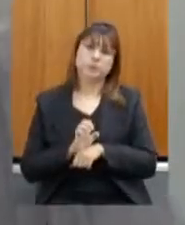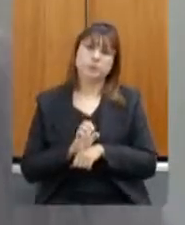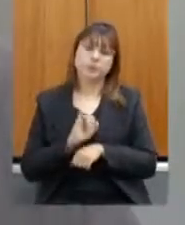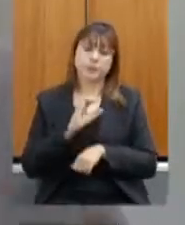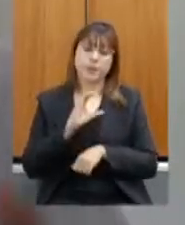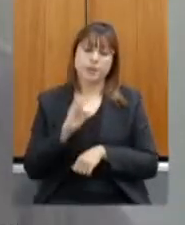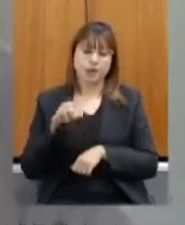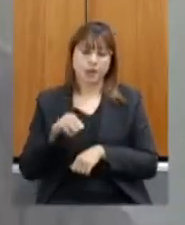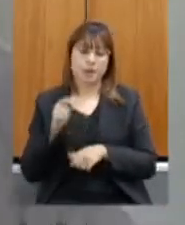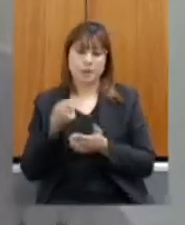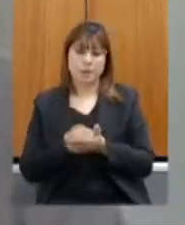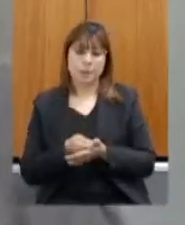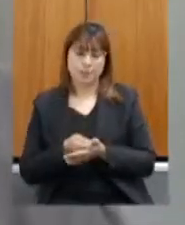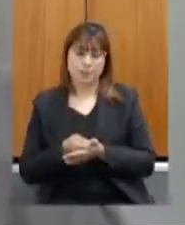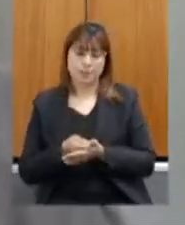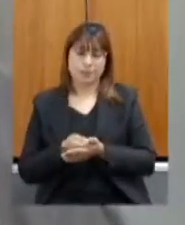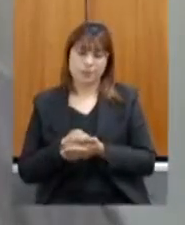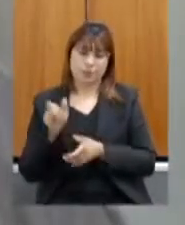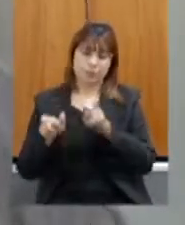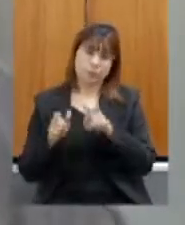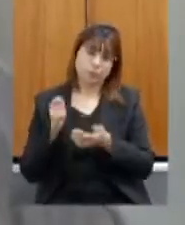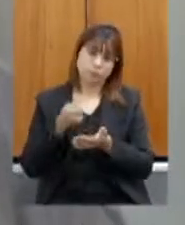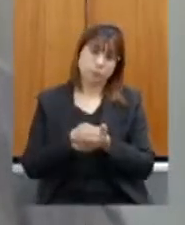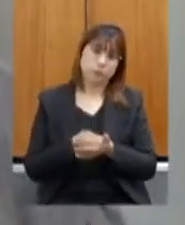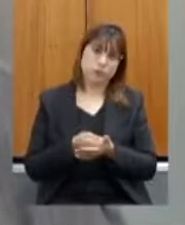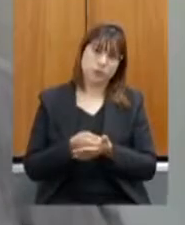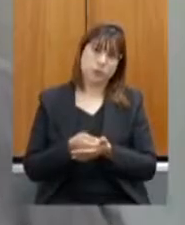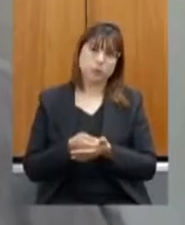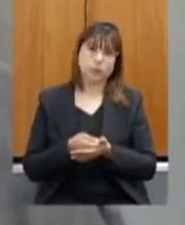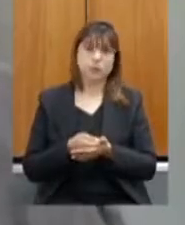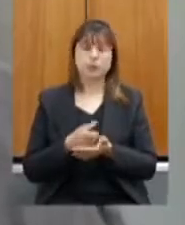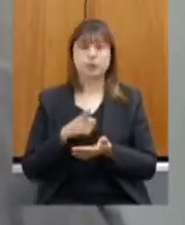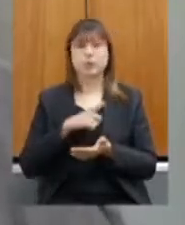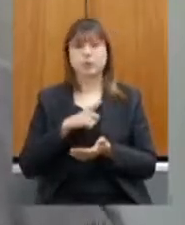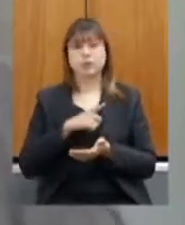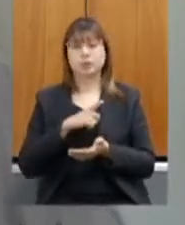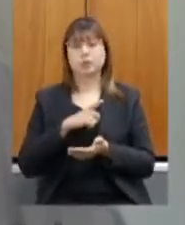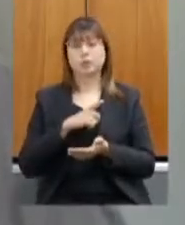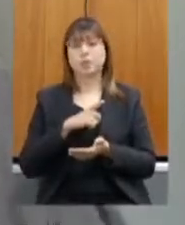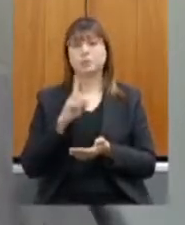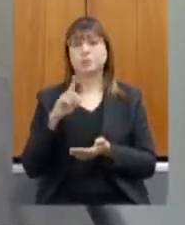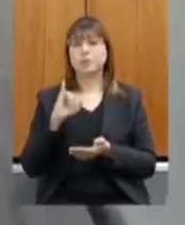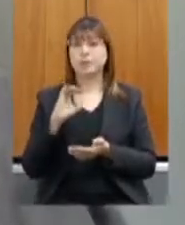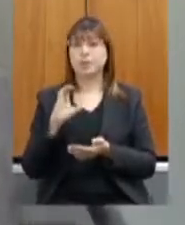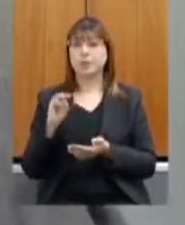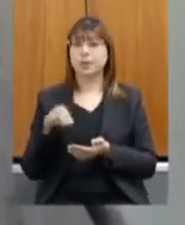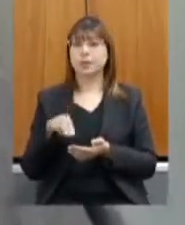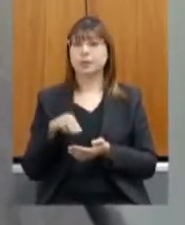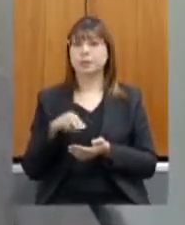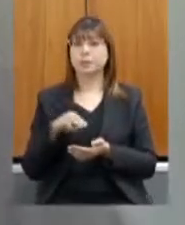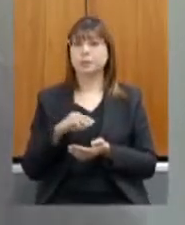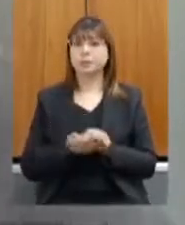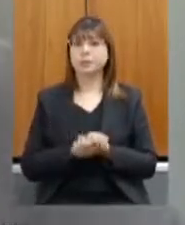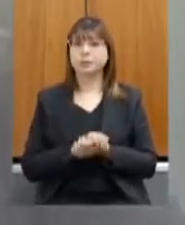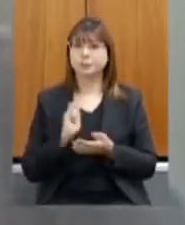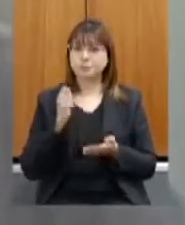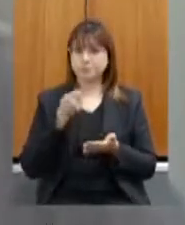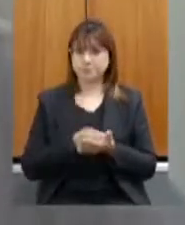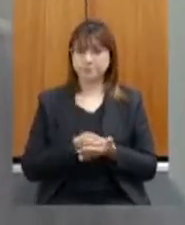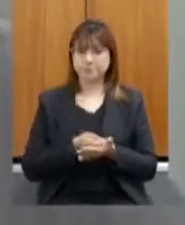produtor ele fica com esse crédito de ICM que é pago